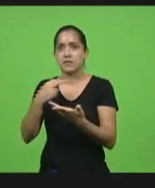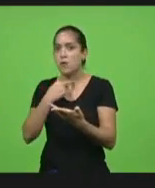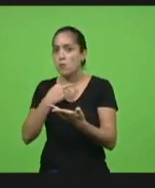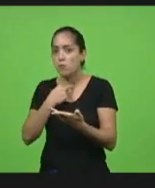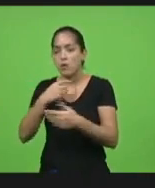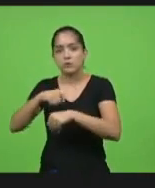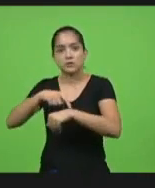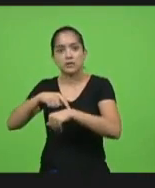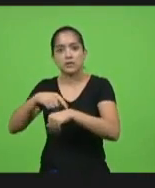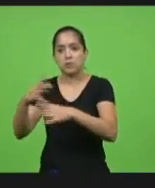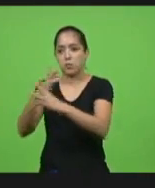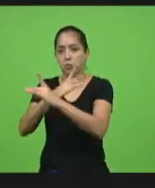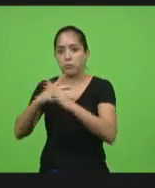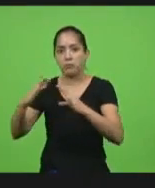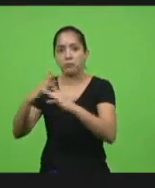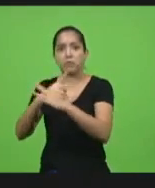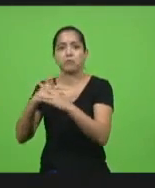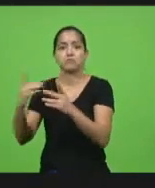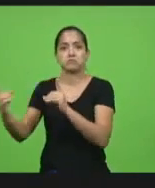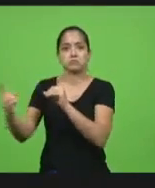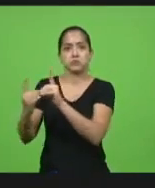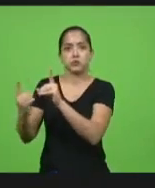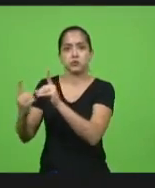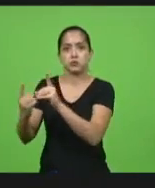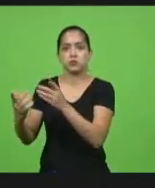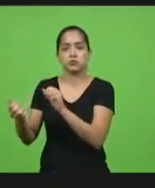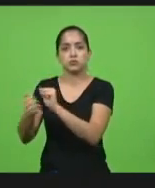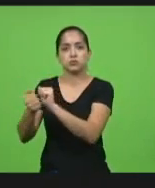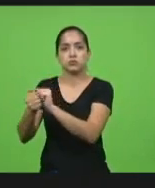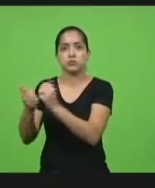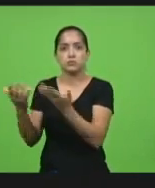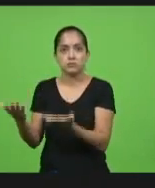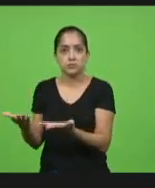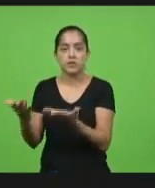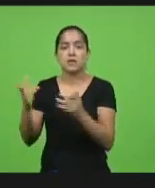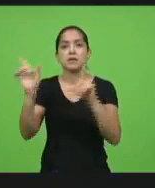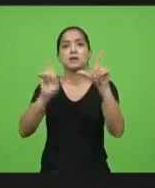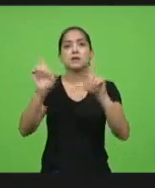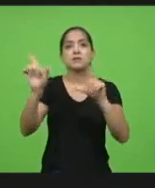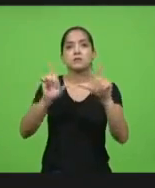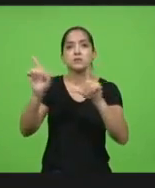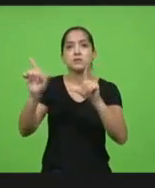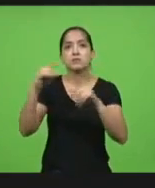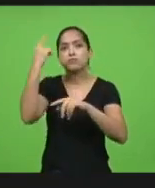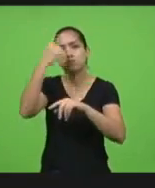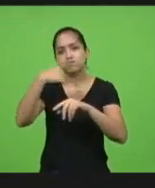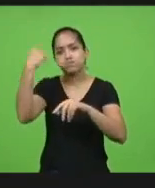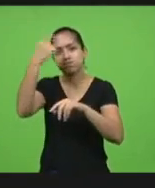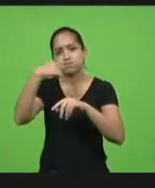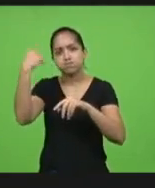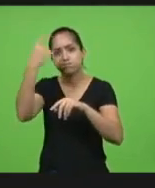aquelas pessoas precisam de exemplo nós temos emissoras de televisão que 24 horas por dia